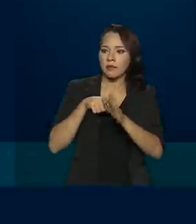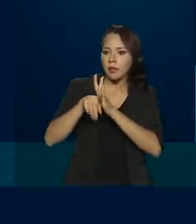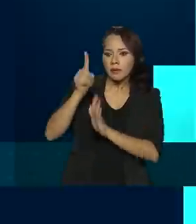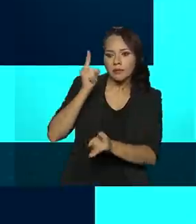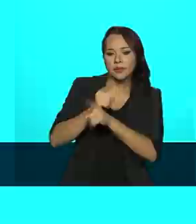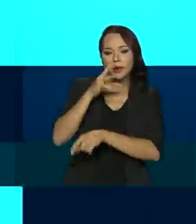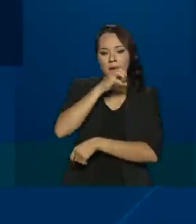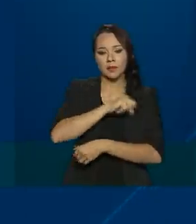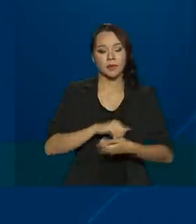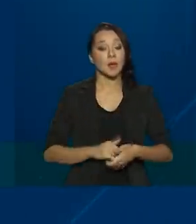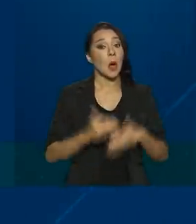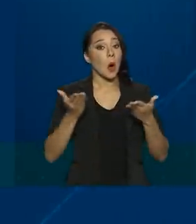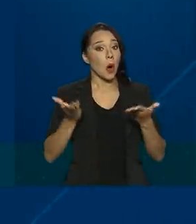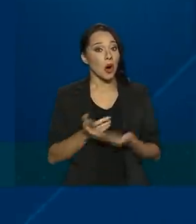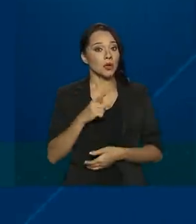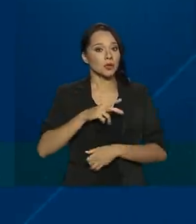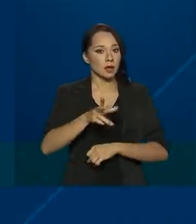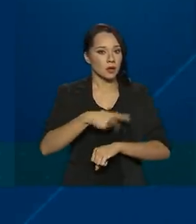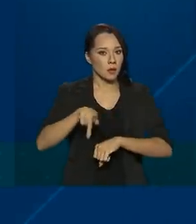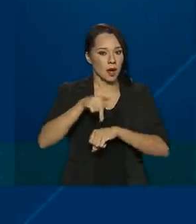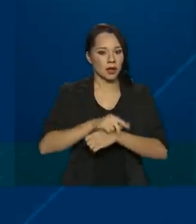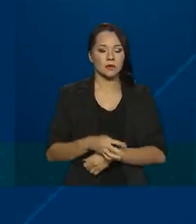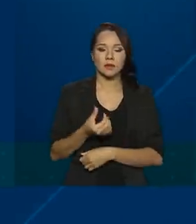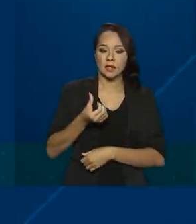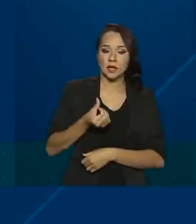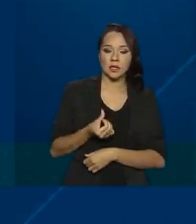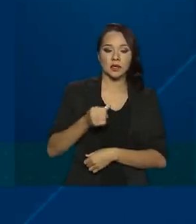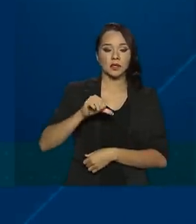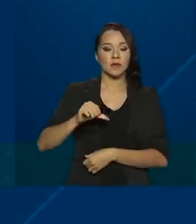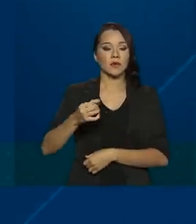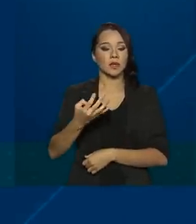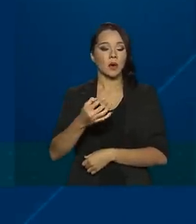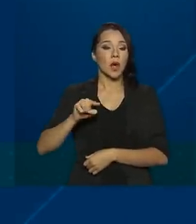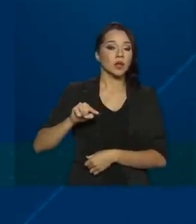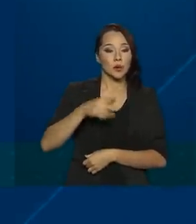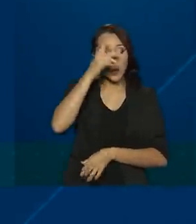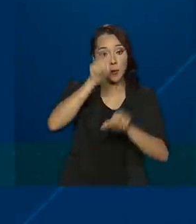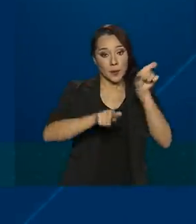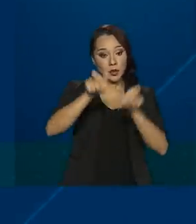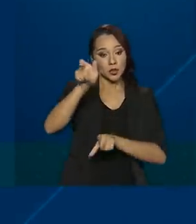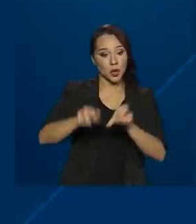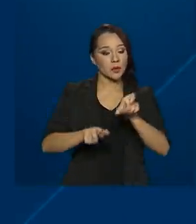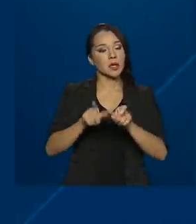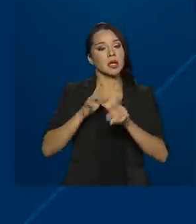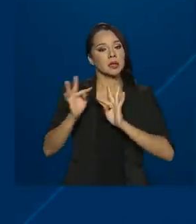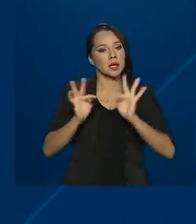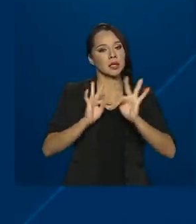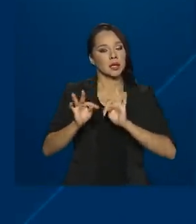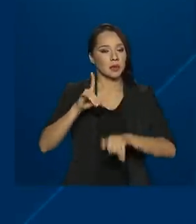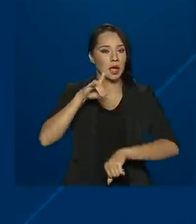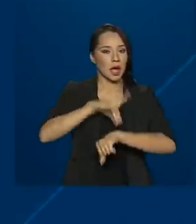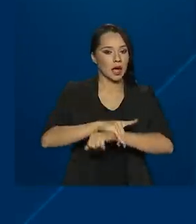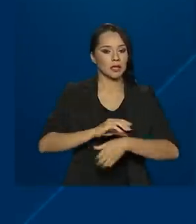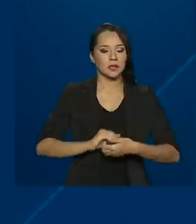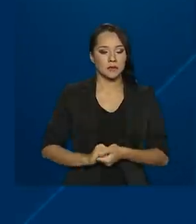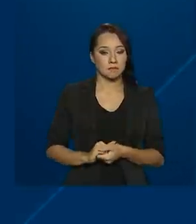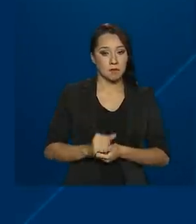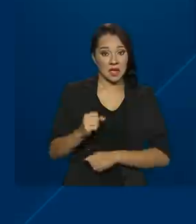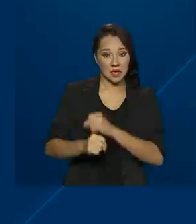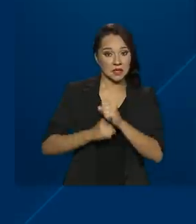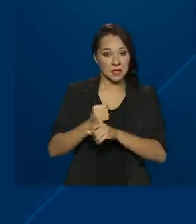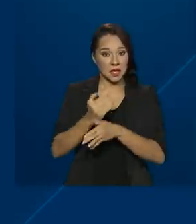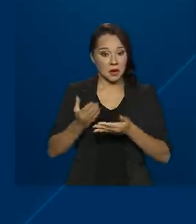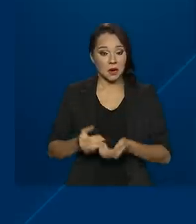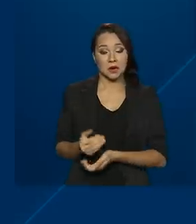precoce. Hoje existem no país 694 mil pessoas se tratando de AIDS. Só este